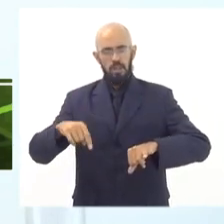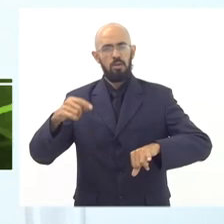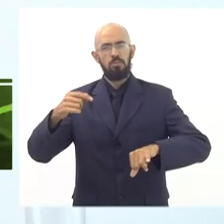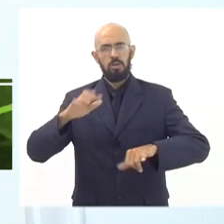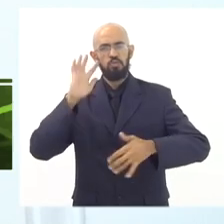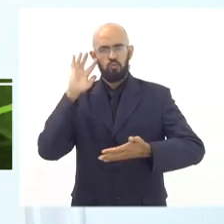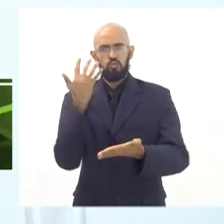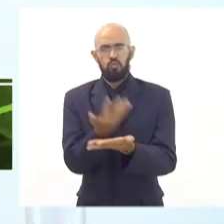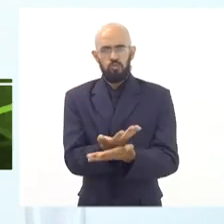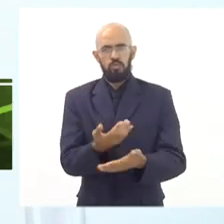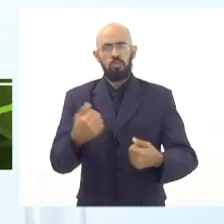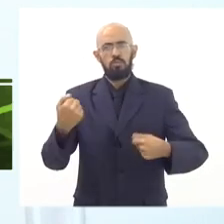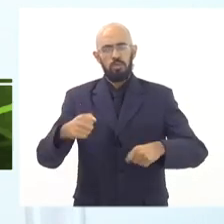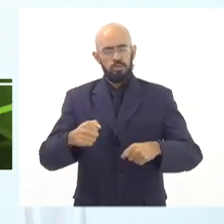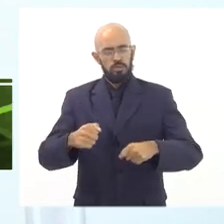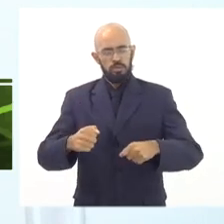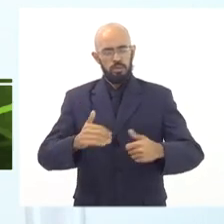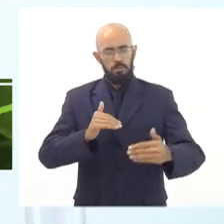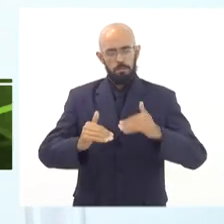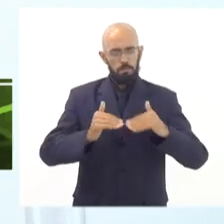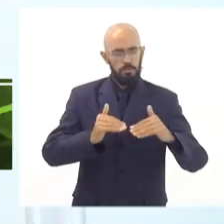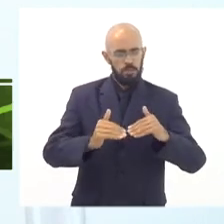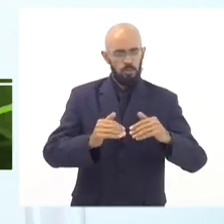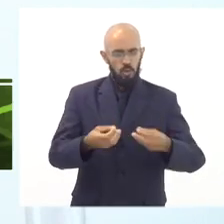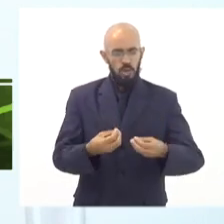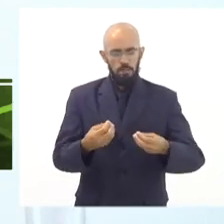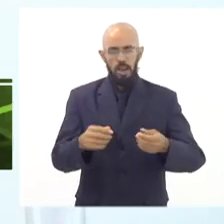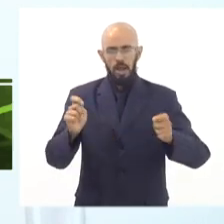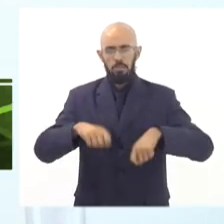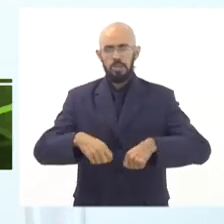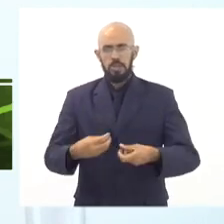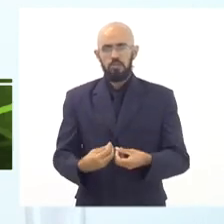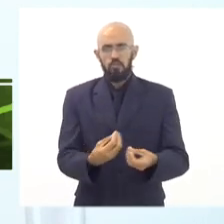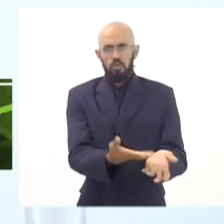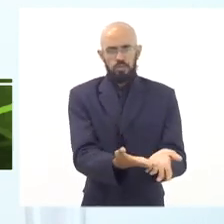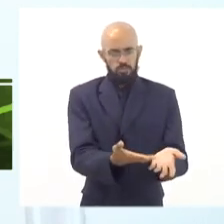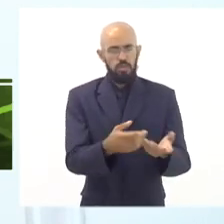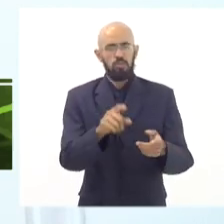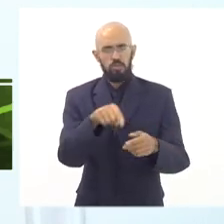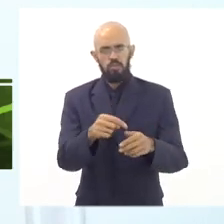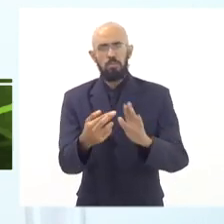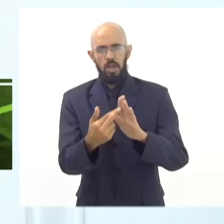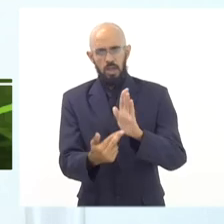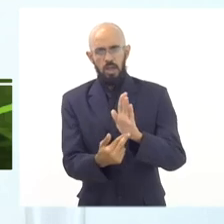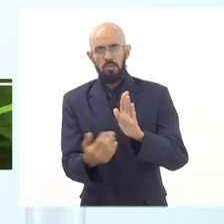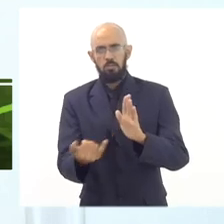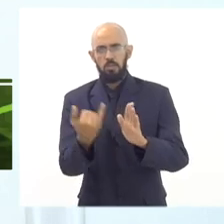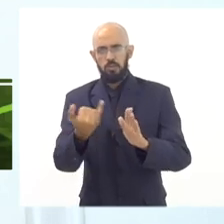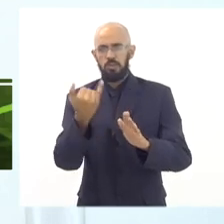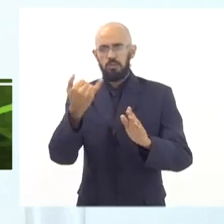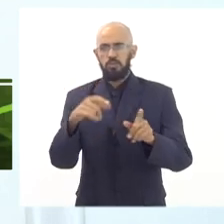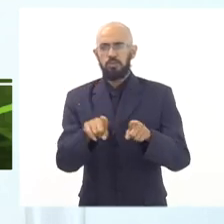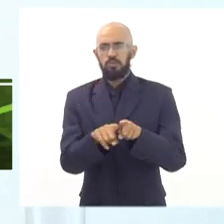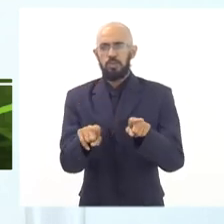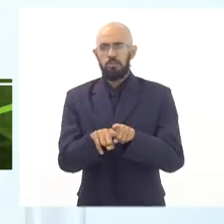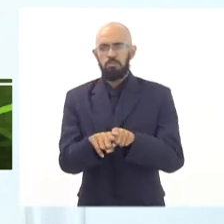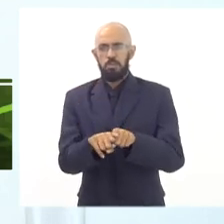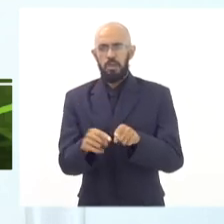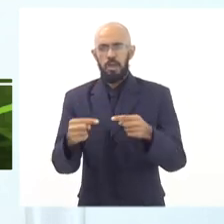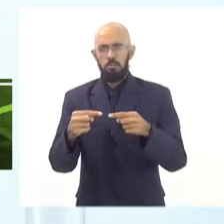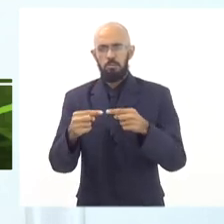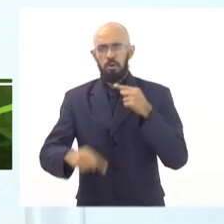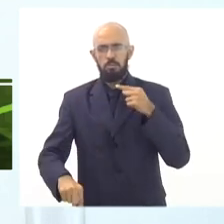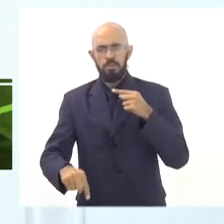tem que ser mediada pelas condições do fornecimento, mas a gente acha que essa é uma diretriz importante. A restrição a